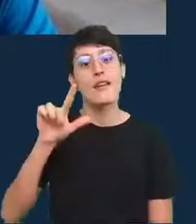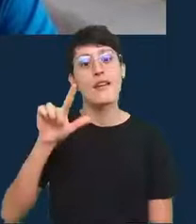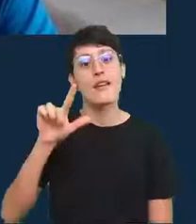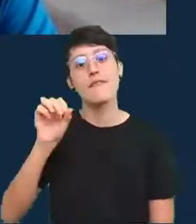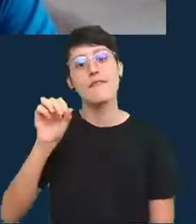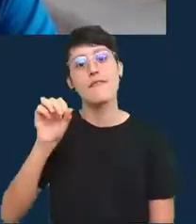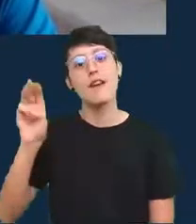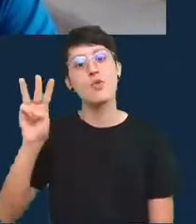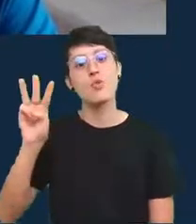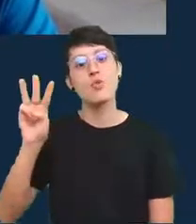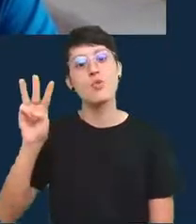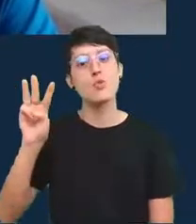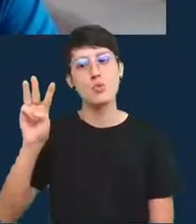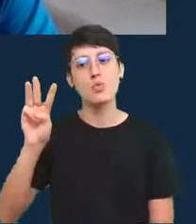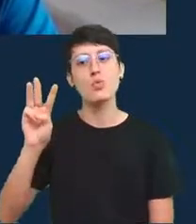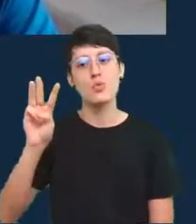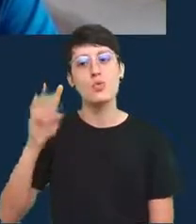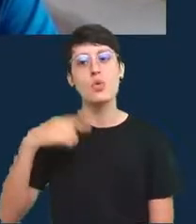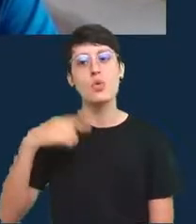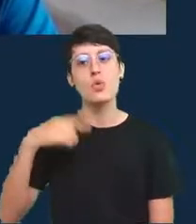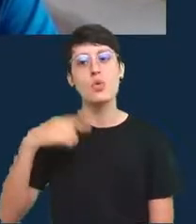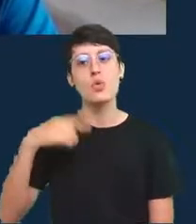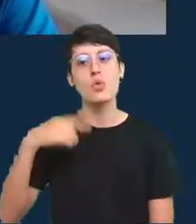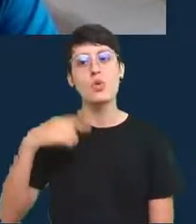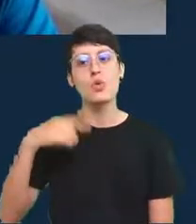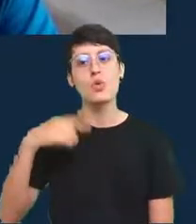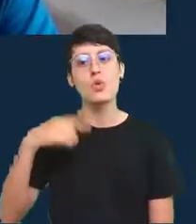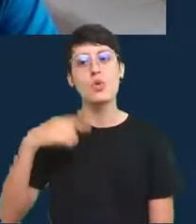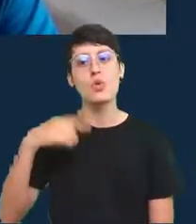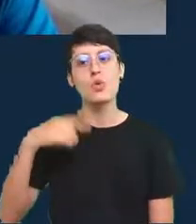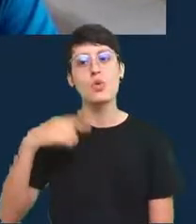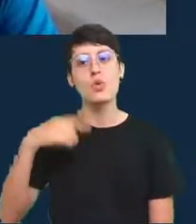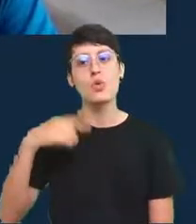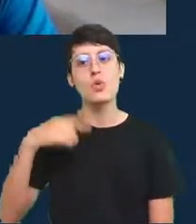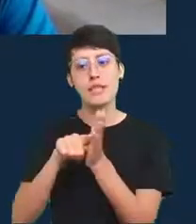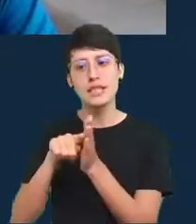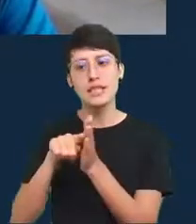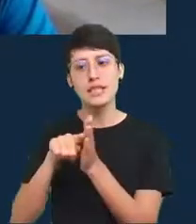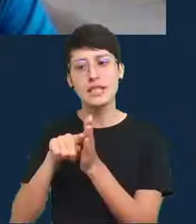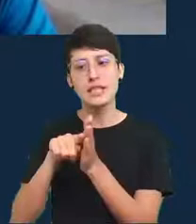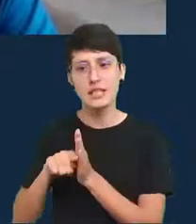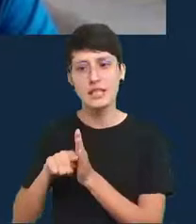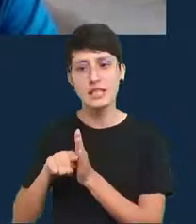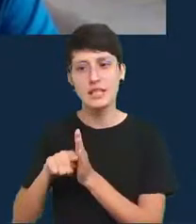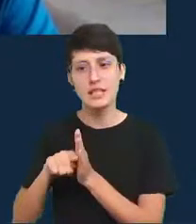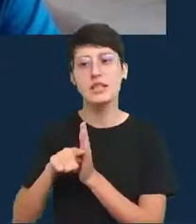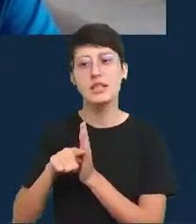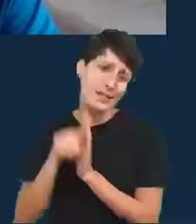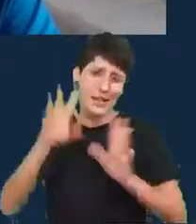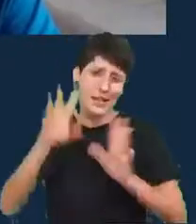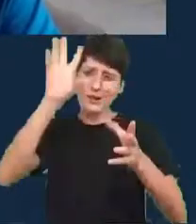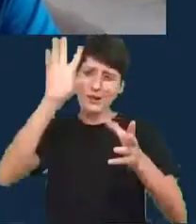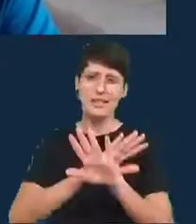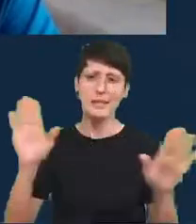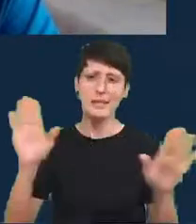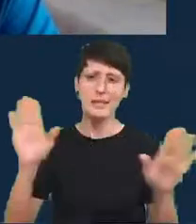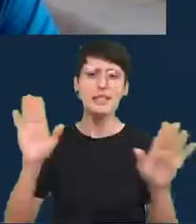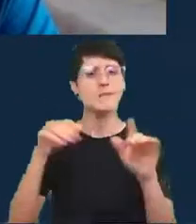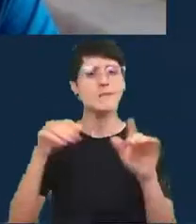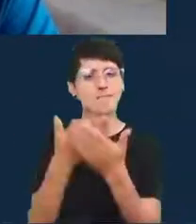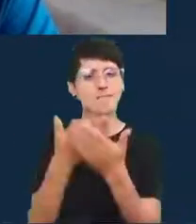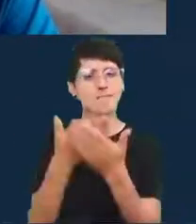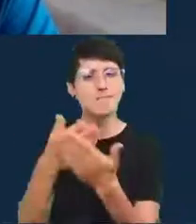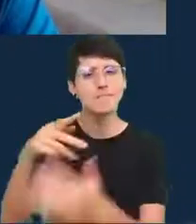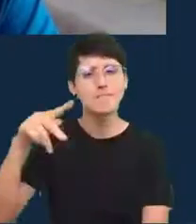fazia pesquisa eu era pesquisador basicamente fazendo PHD em relações internacionais